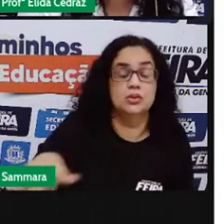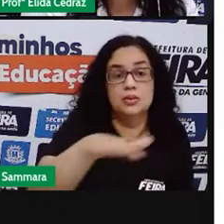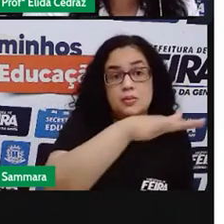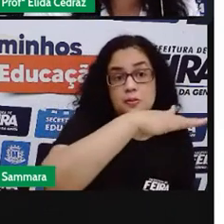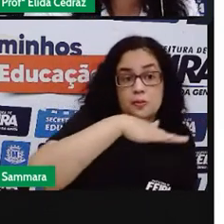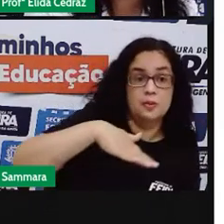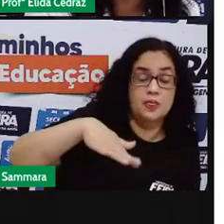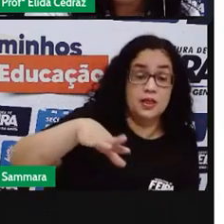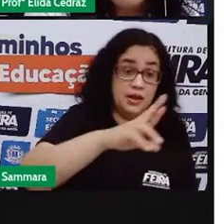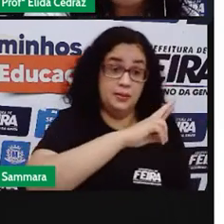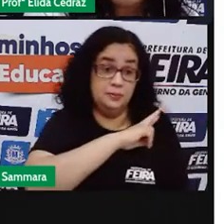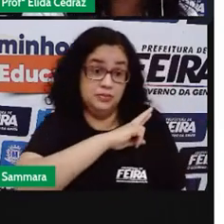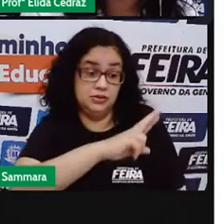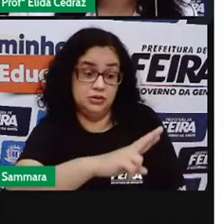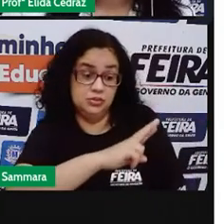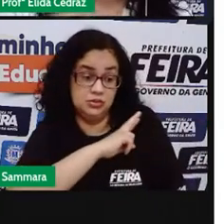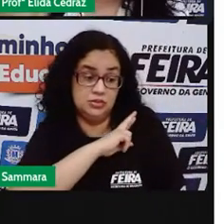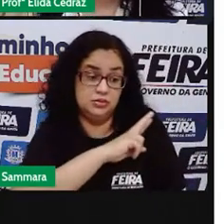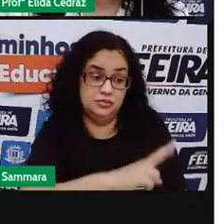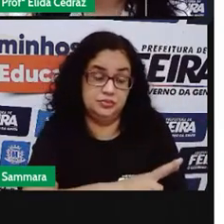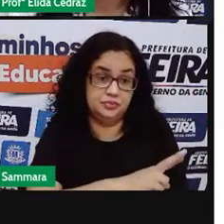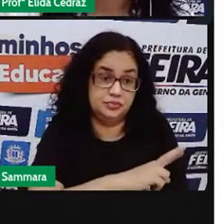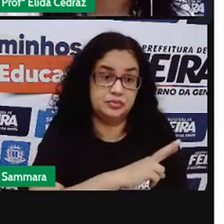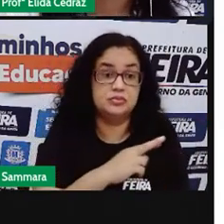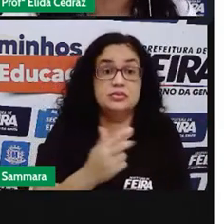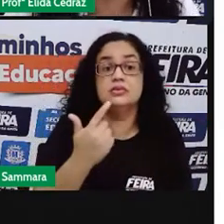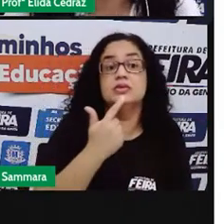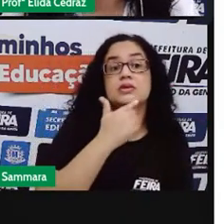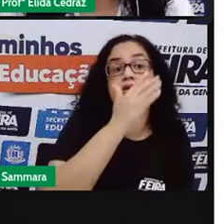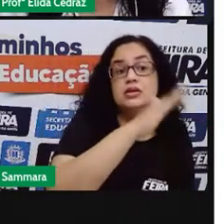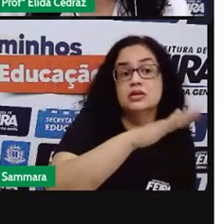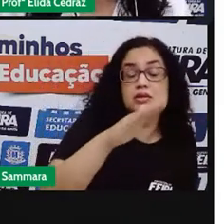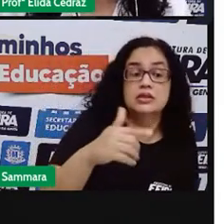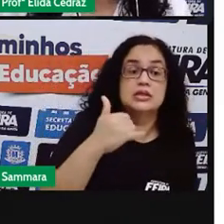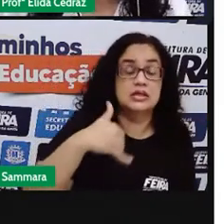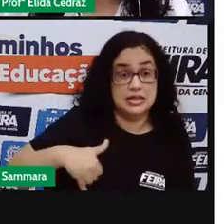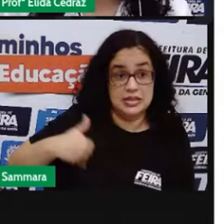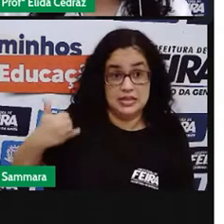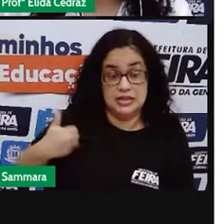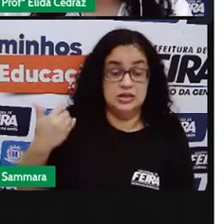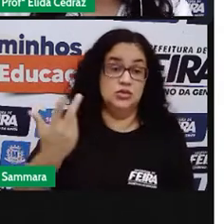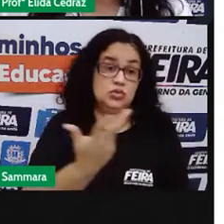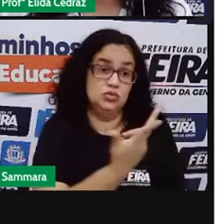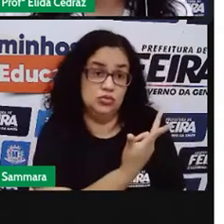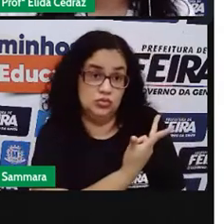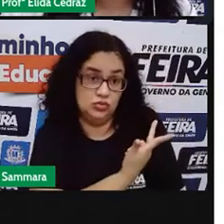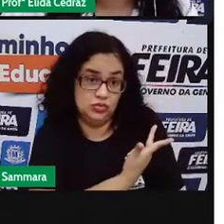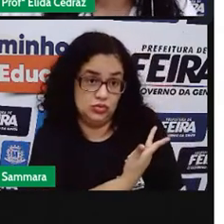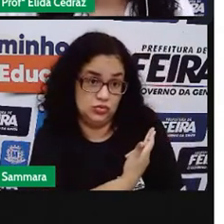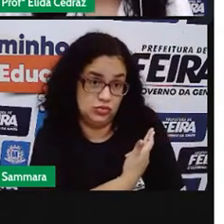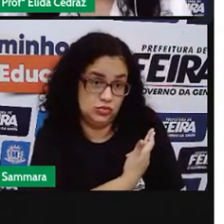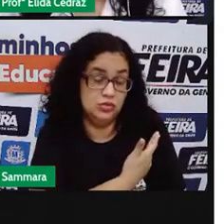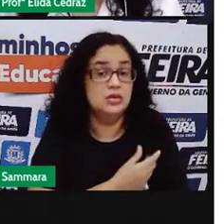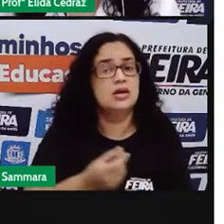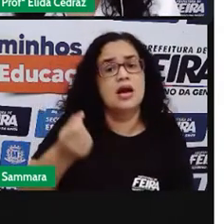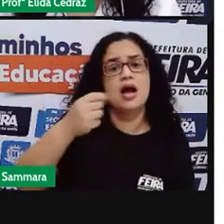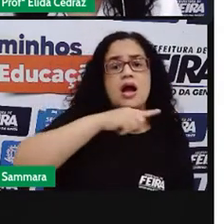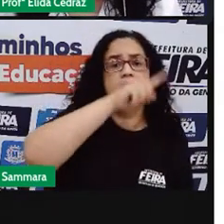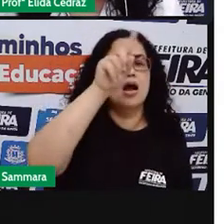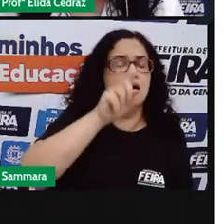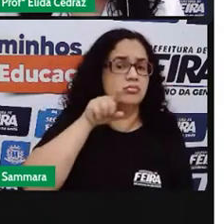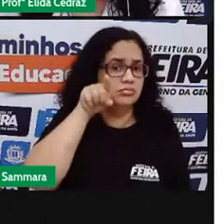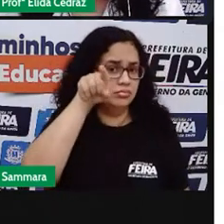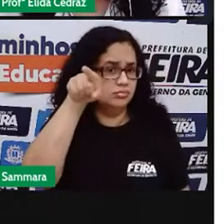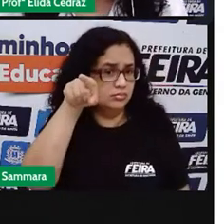-alvo, são os responsáveis de crianças em idade de vacinação. O Zé Gotinha chama a atenção